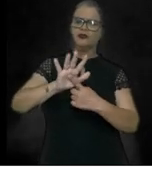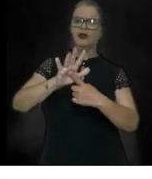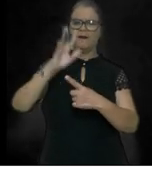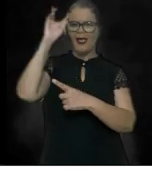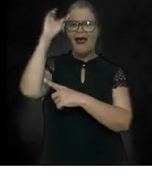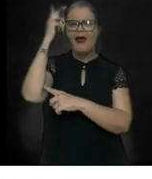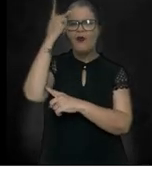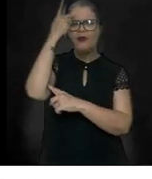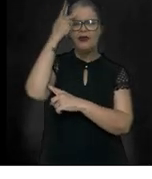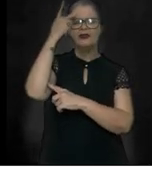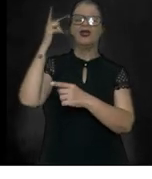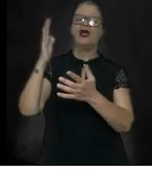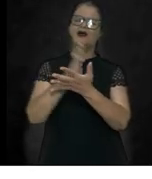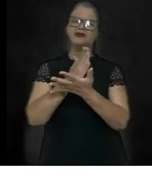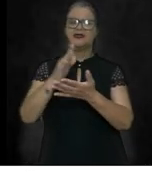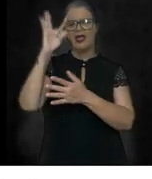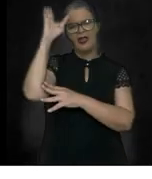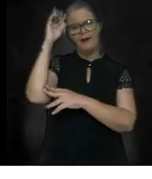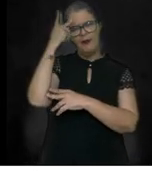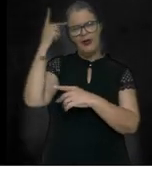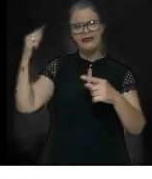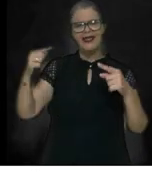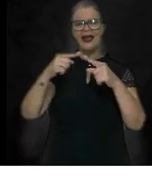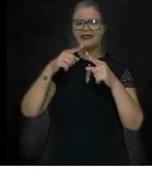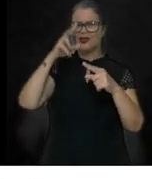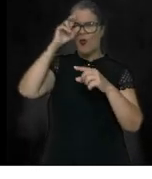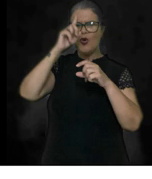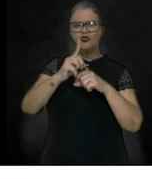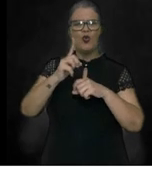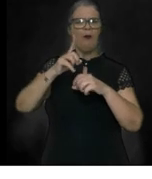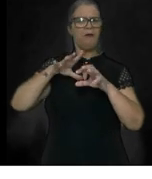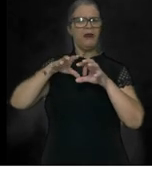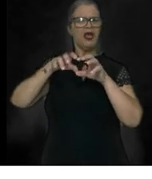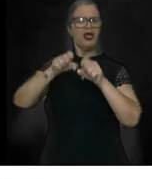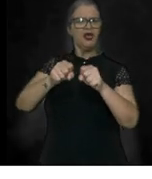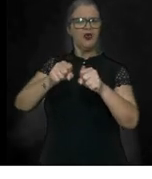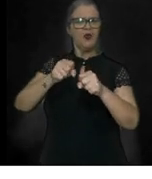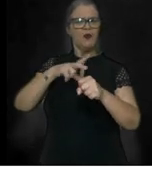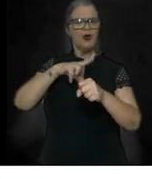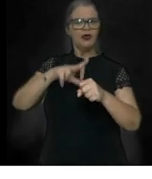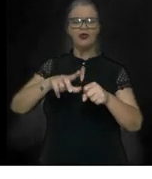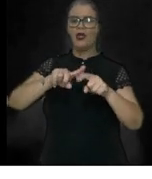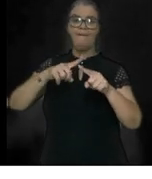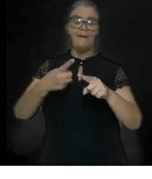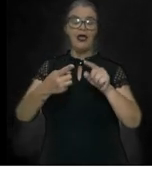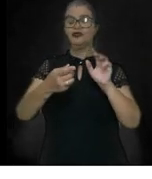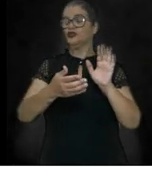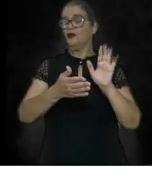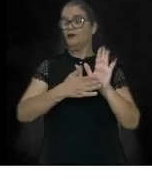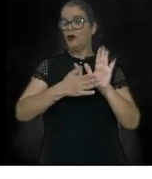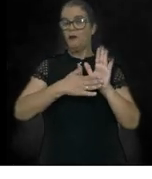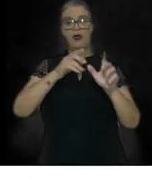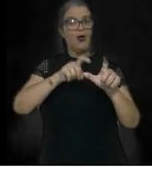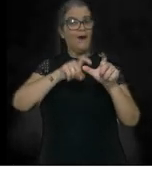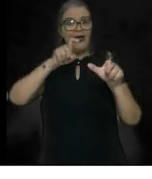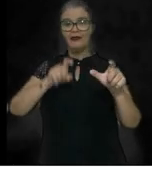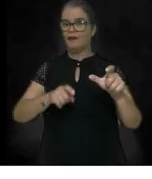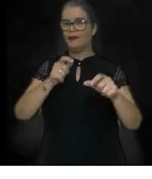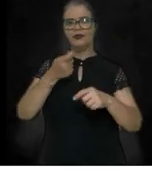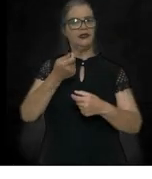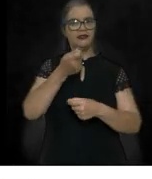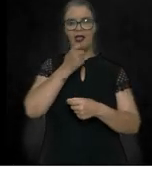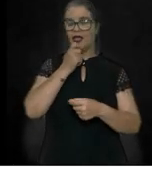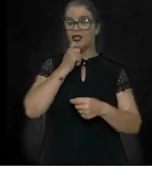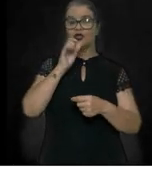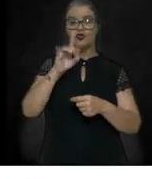uma certa rebeldia em relação ao domínio português, mas não propunham a independência. Só a partir